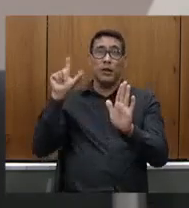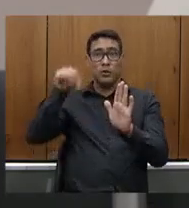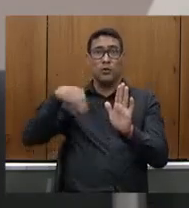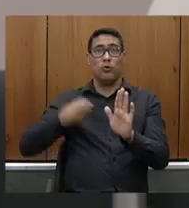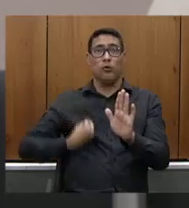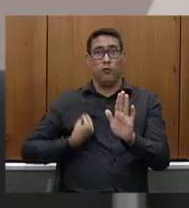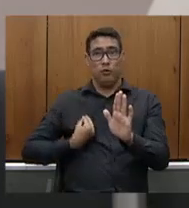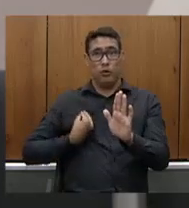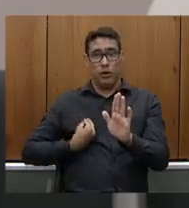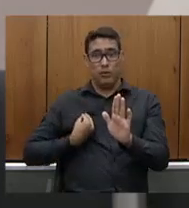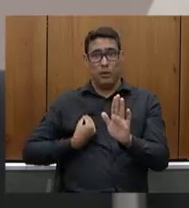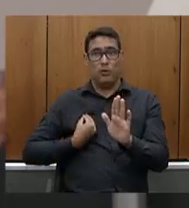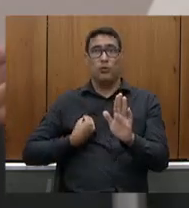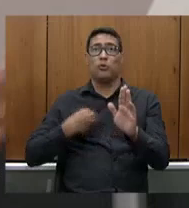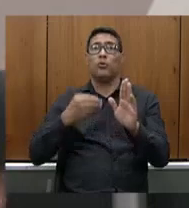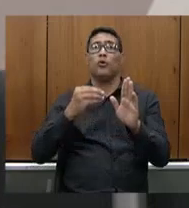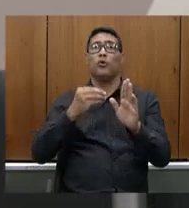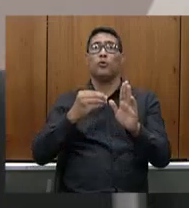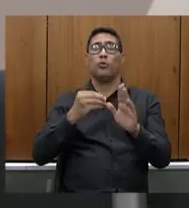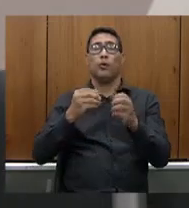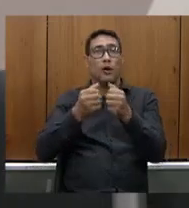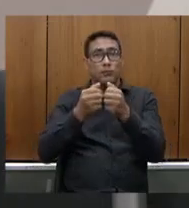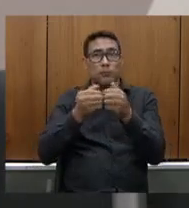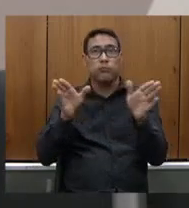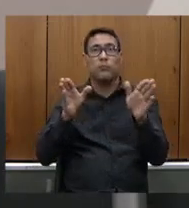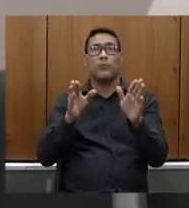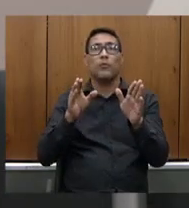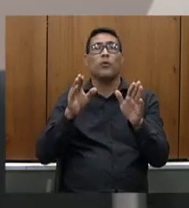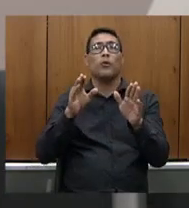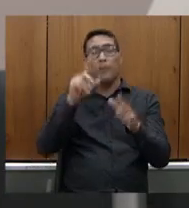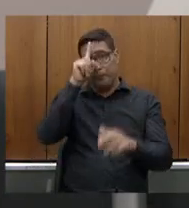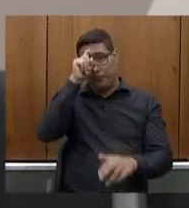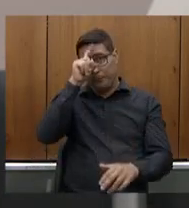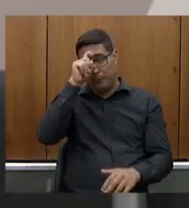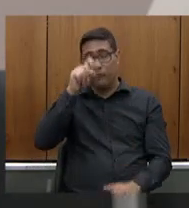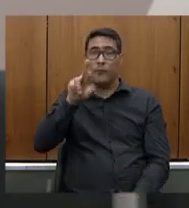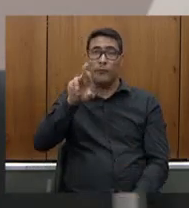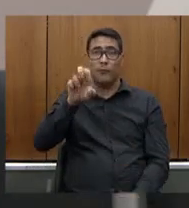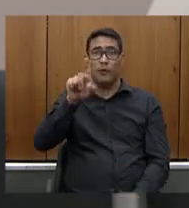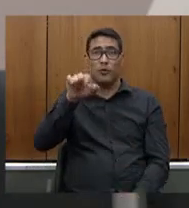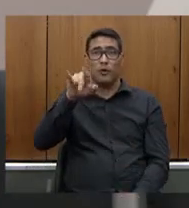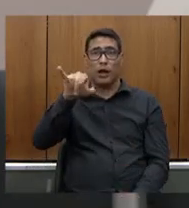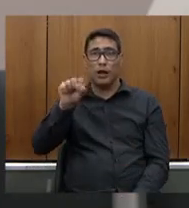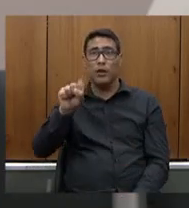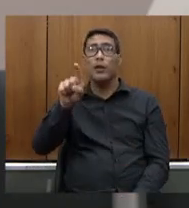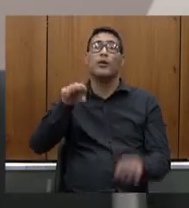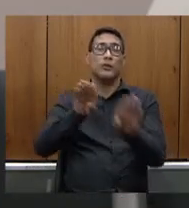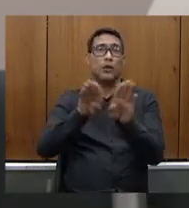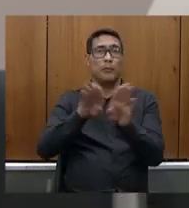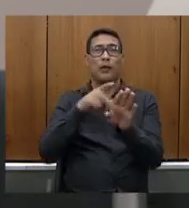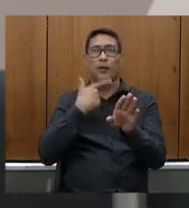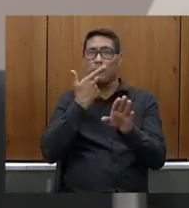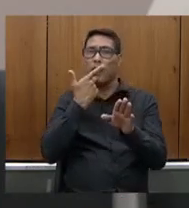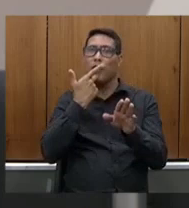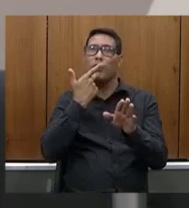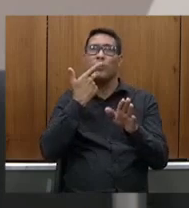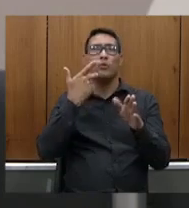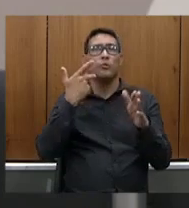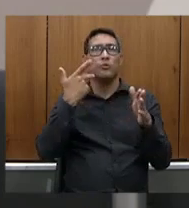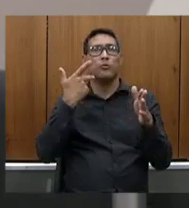inauguração dos hospitais regionais mas contudo secretário eu faço aqui o elogio aberto ao secretário